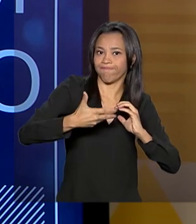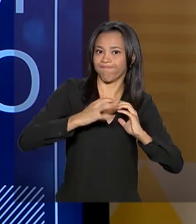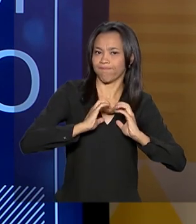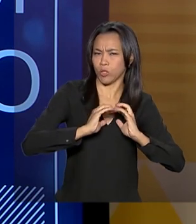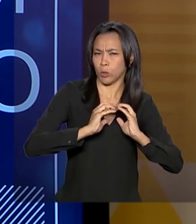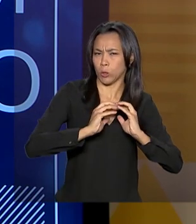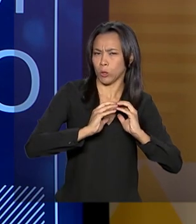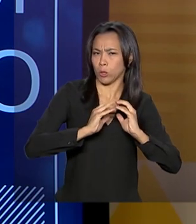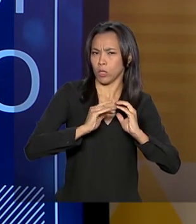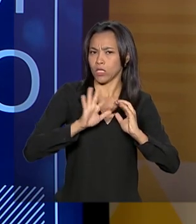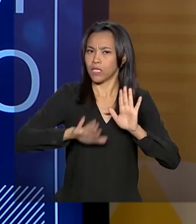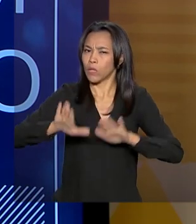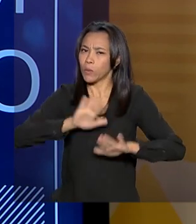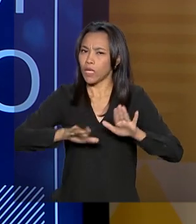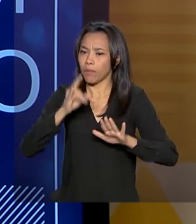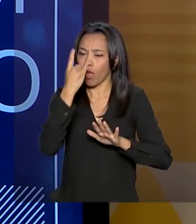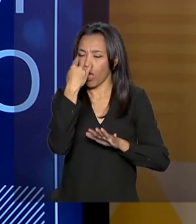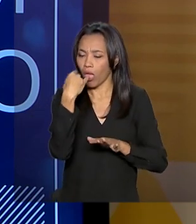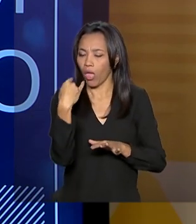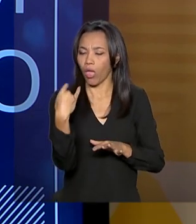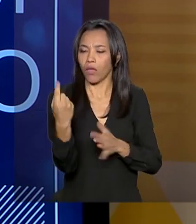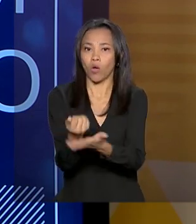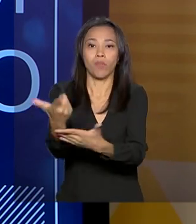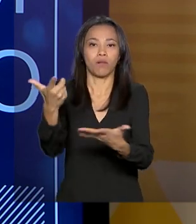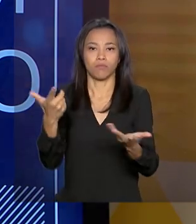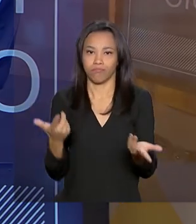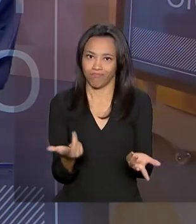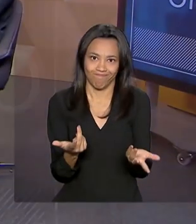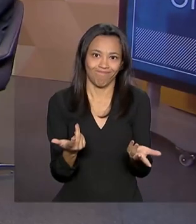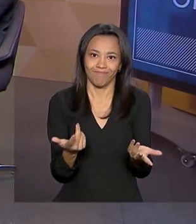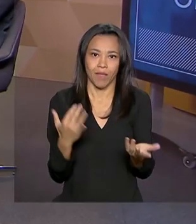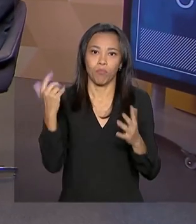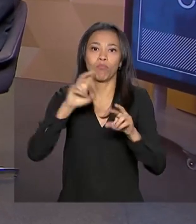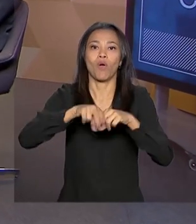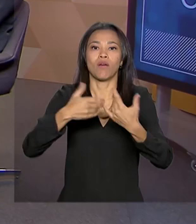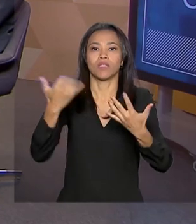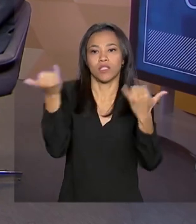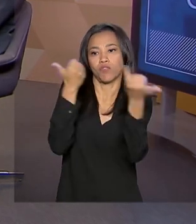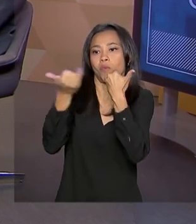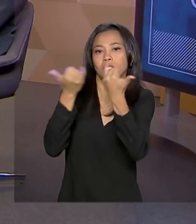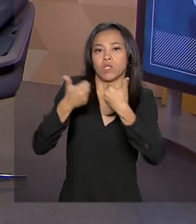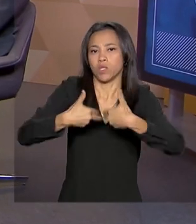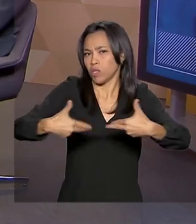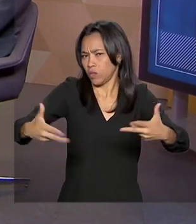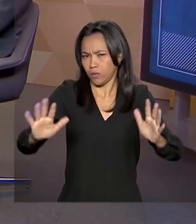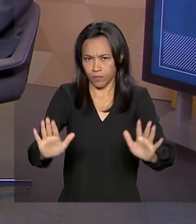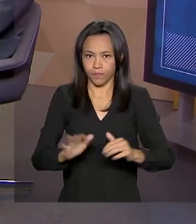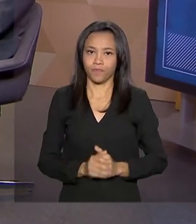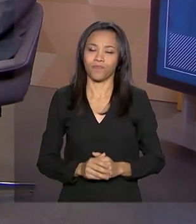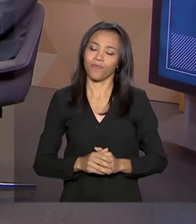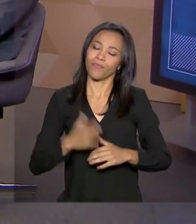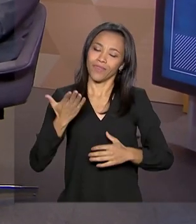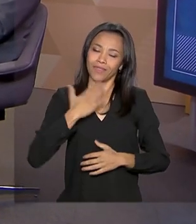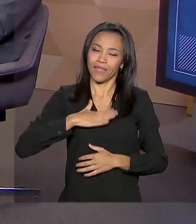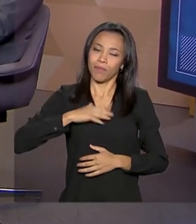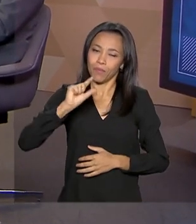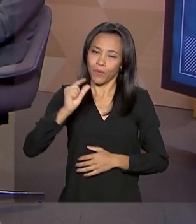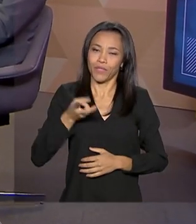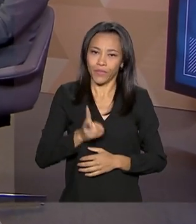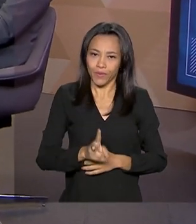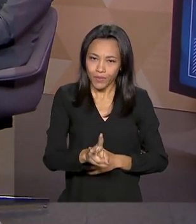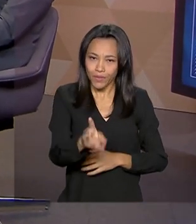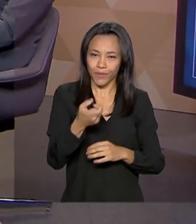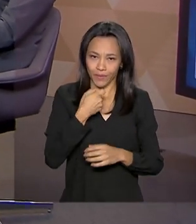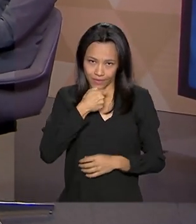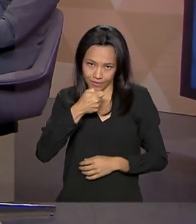que ele não caia no canto da sereia, por assim dizer, por vez de propagandas, publicidades. Secretário, daqui a pouco continuamos o